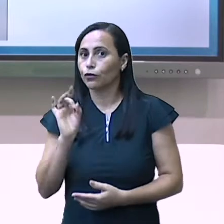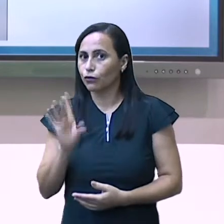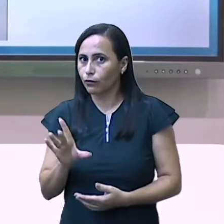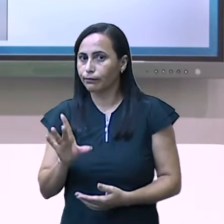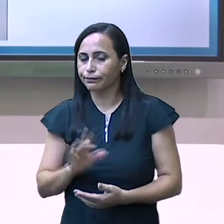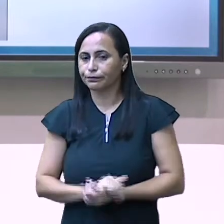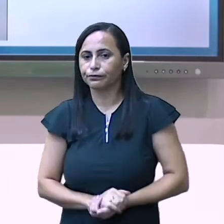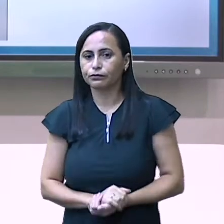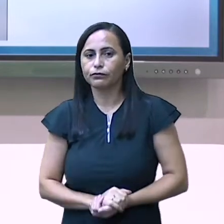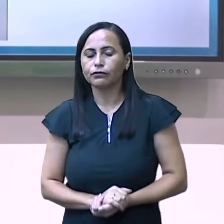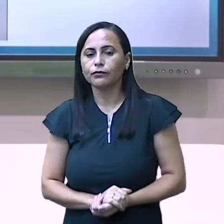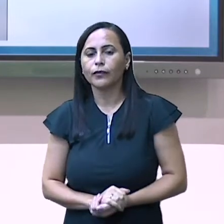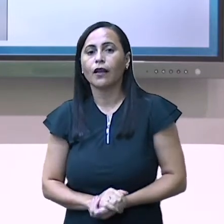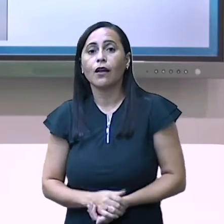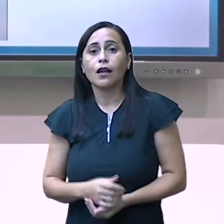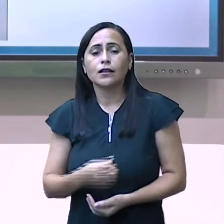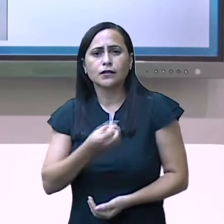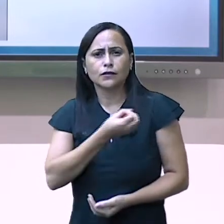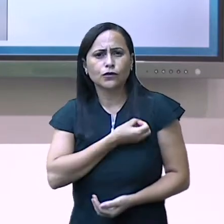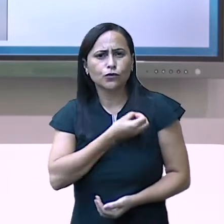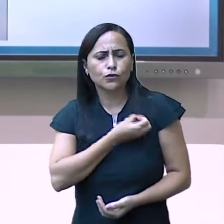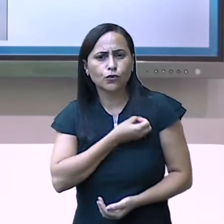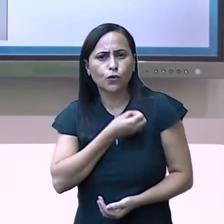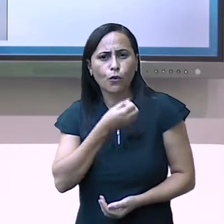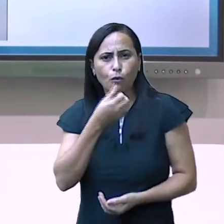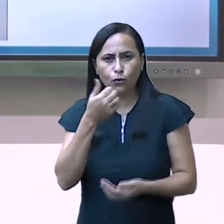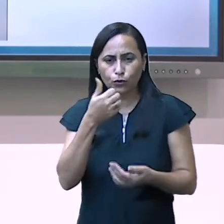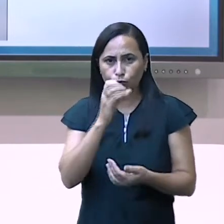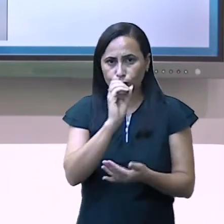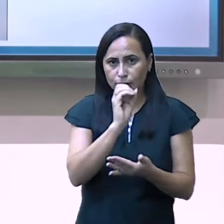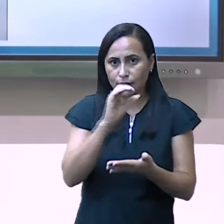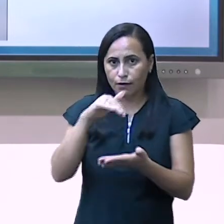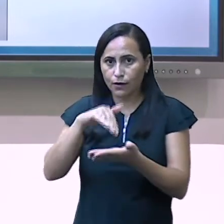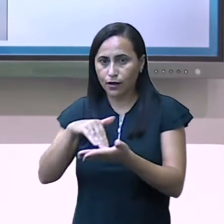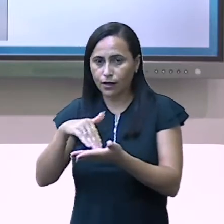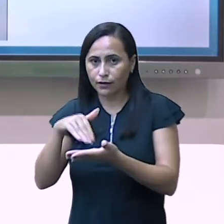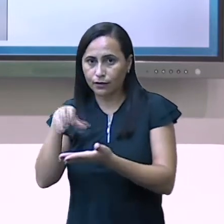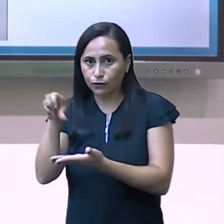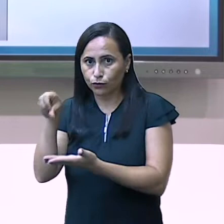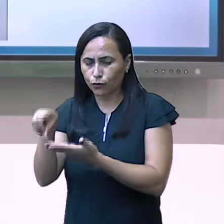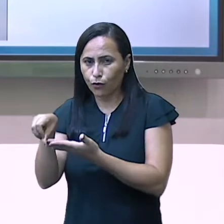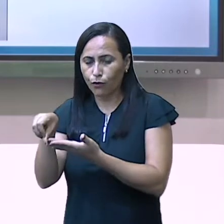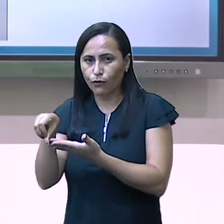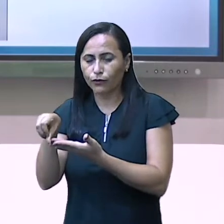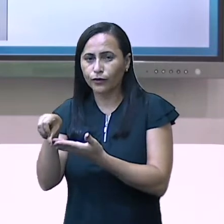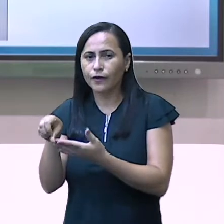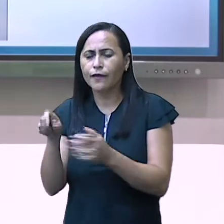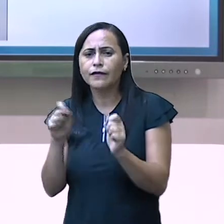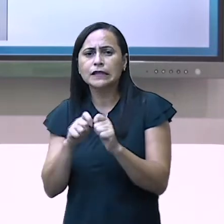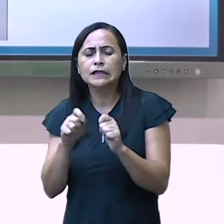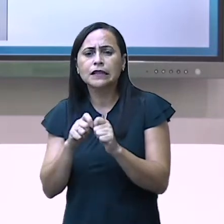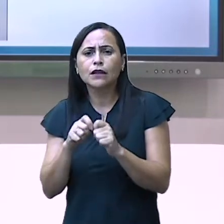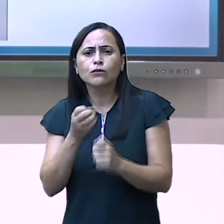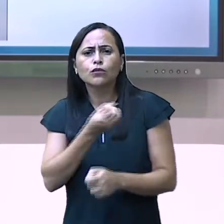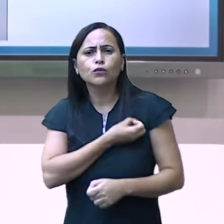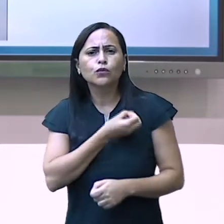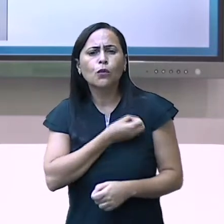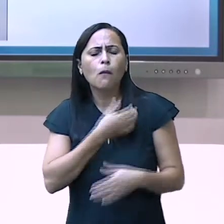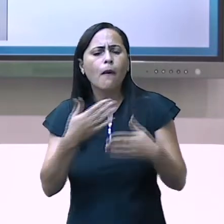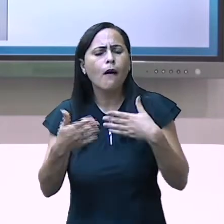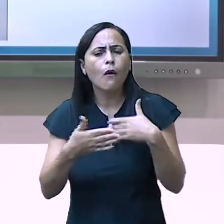Então, estes 10 algarismos nós formamos qualquer número. Ou seja, os números são